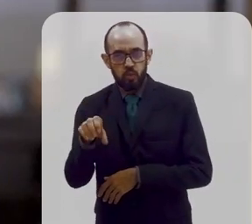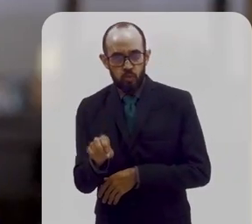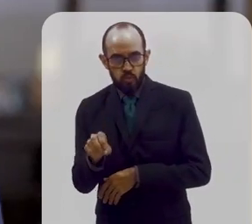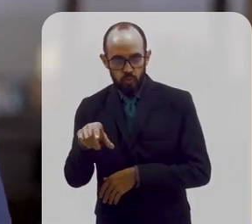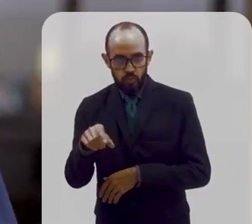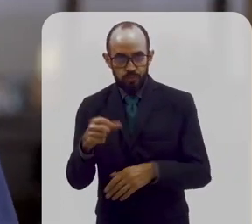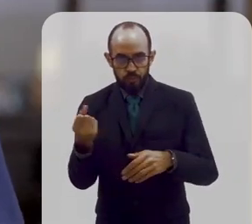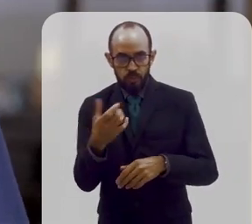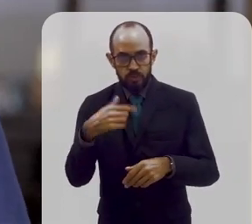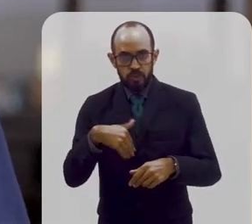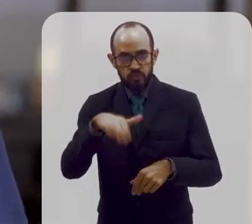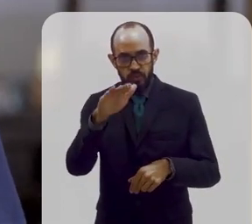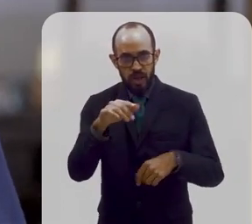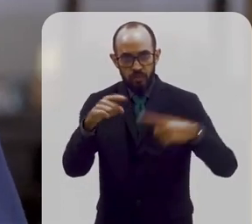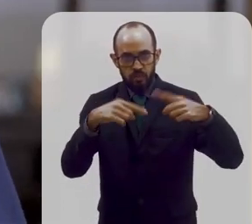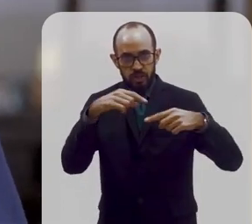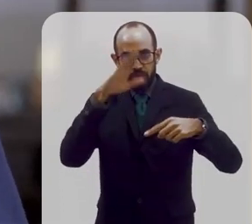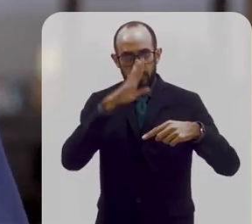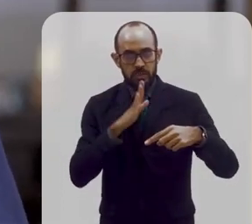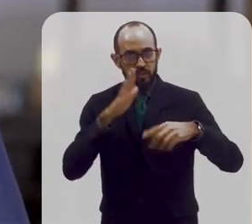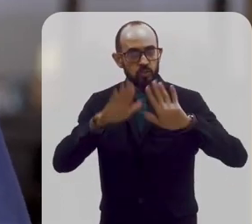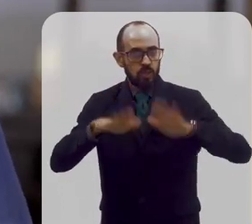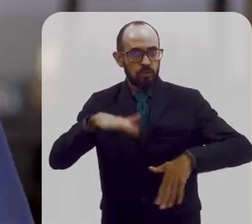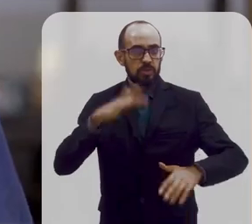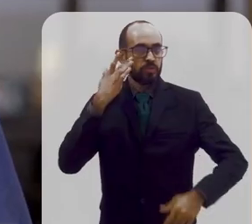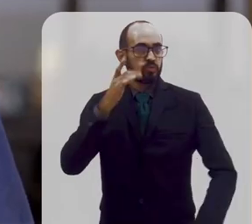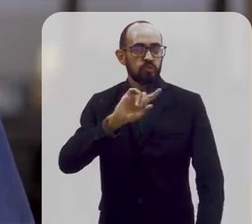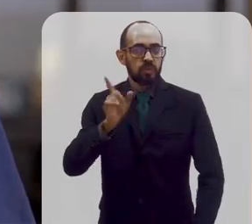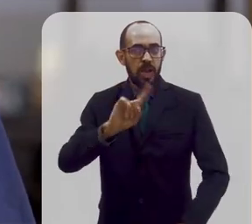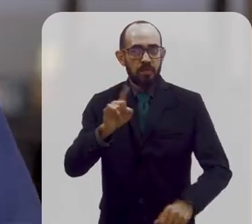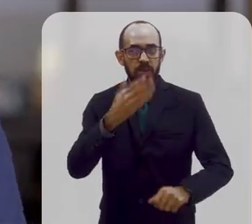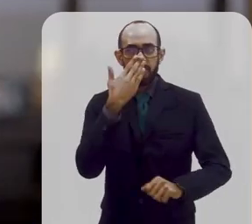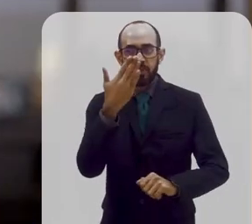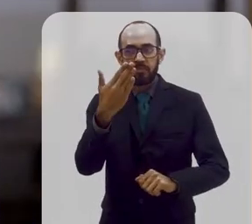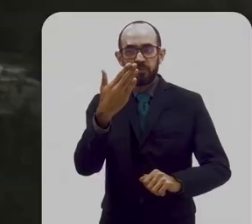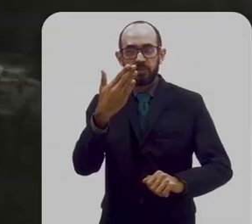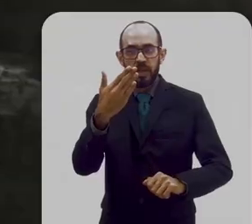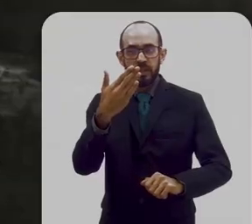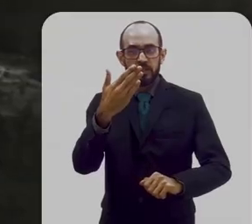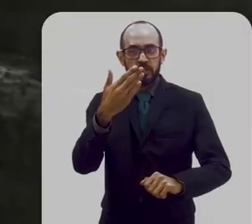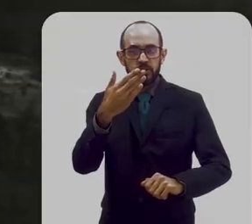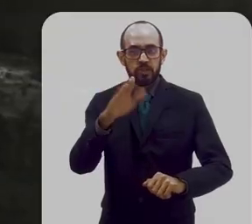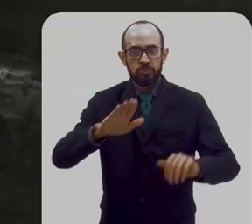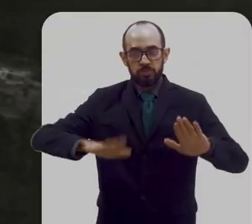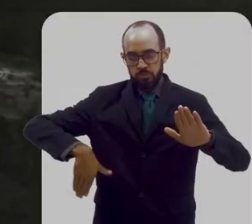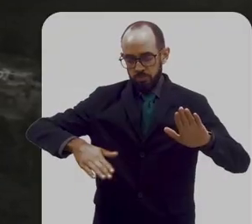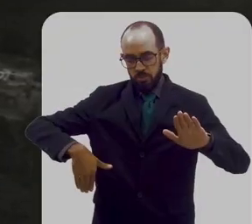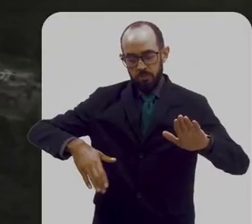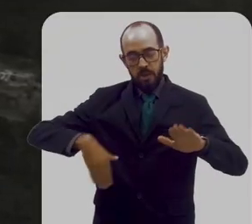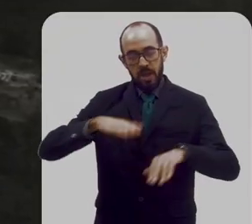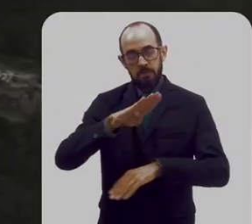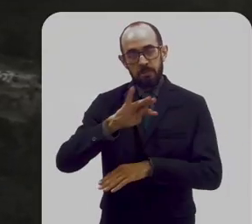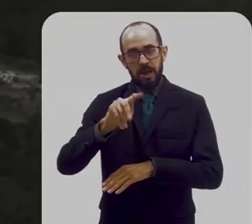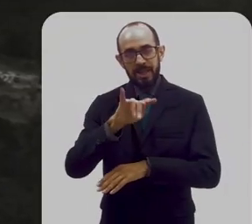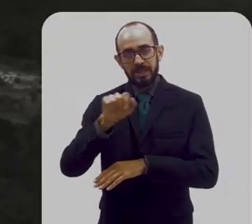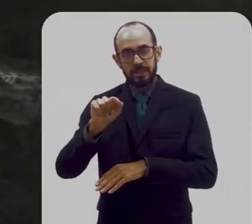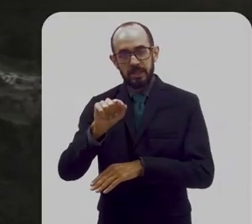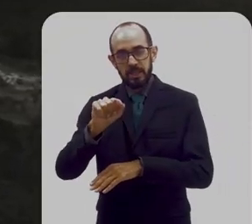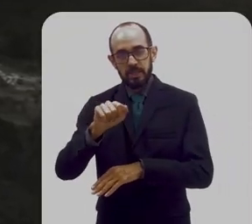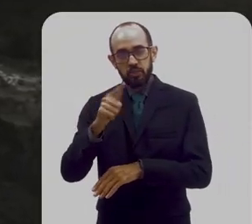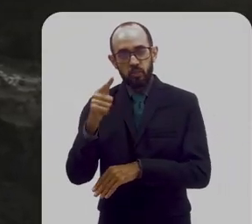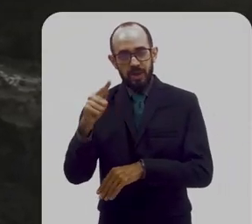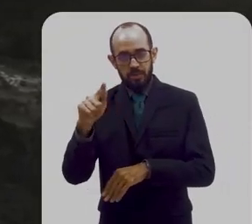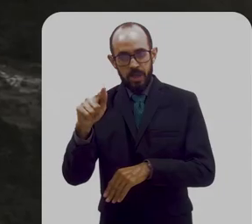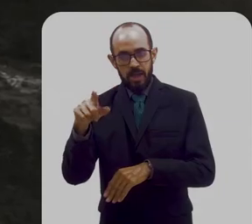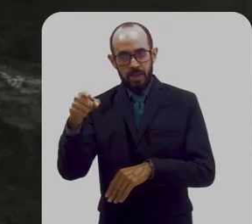Hoje, quando a gente passa pela Avenida Brasil, talvez a gente não se dê conta que ela fica de frente para a Baía de Guanabara. Então, como